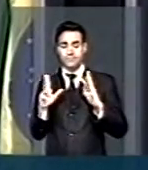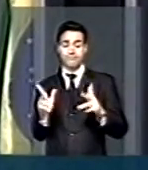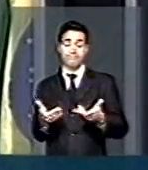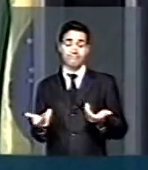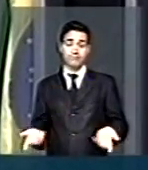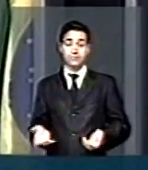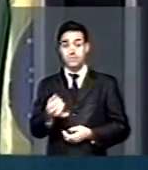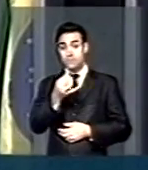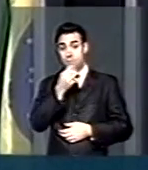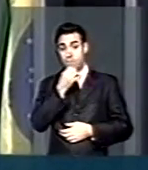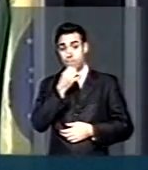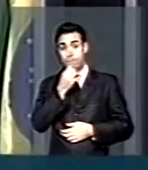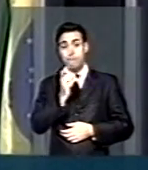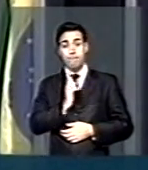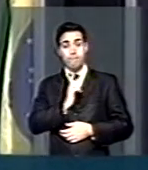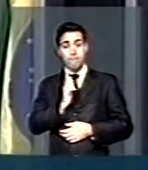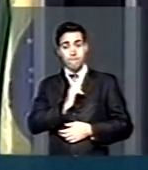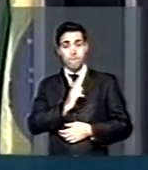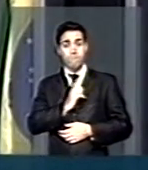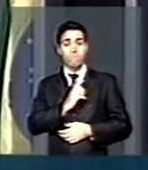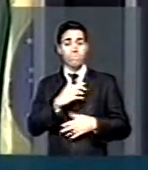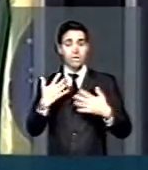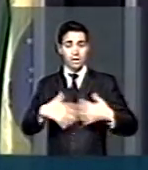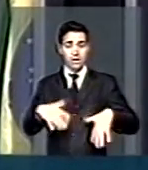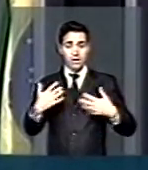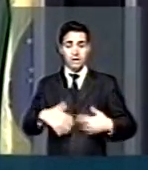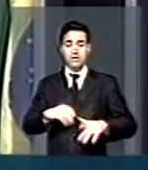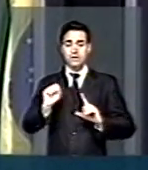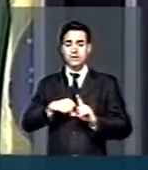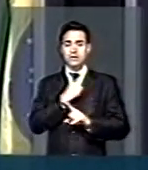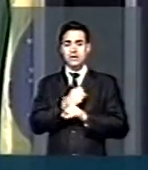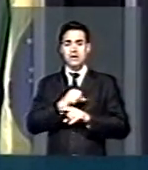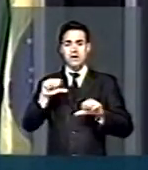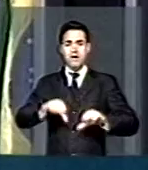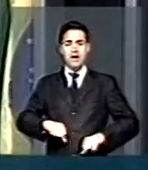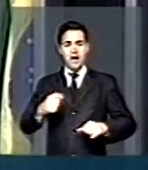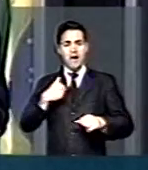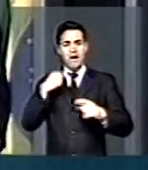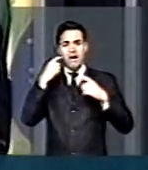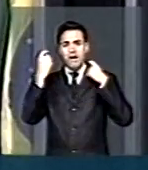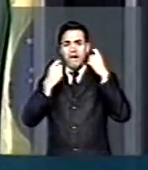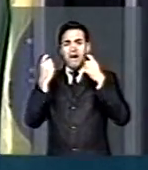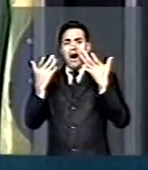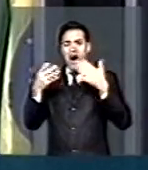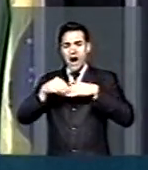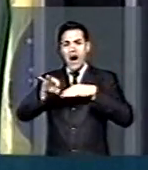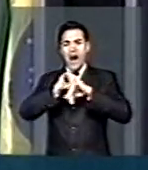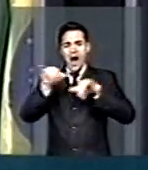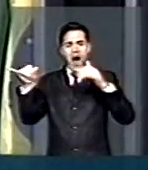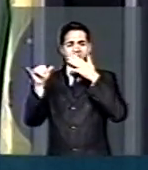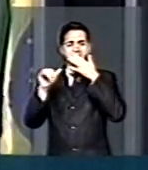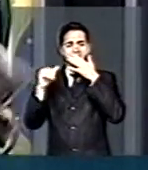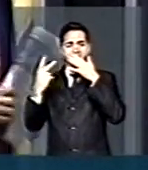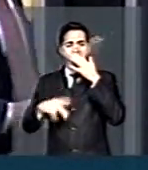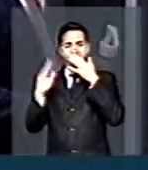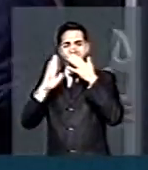infelizmente, com grande e grave tensão social. Essa é a minha preocupação que eu quero externar o plenário nessa casa. Obrigado.